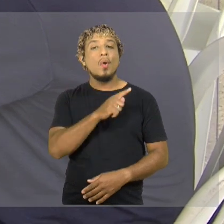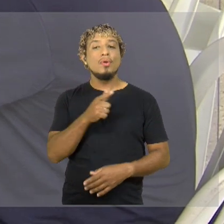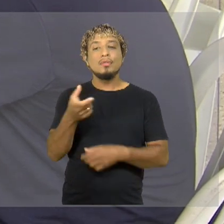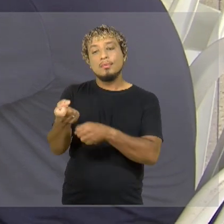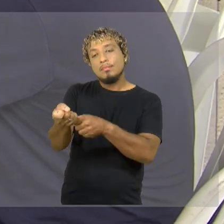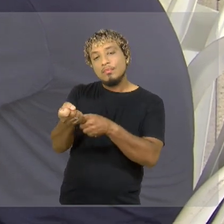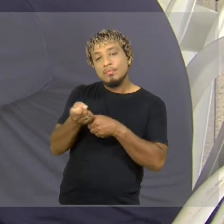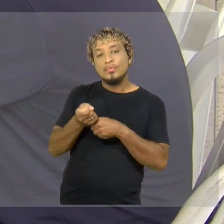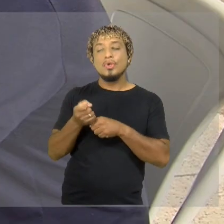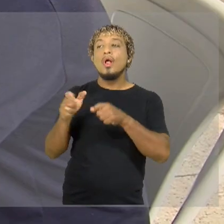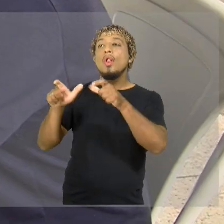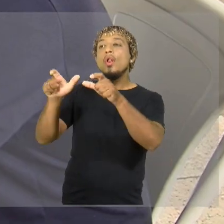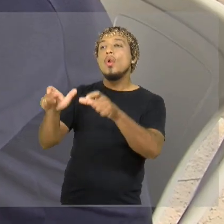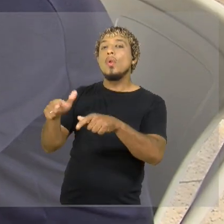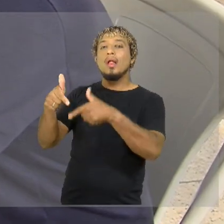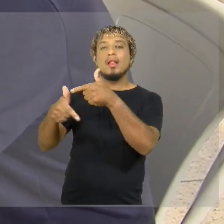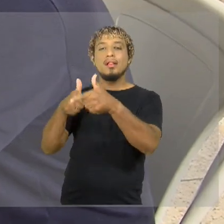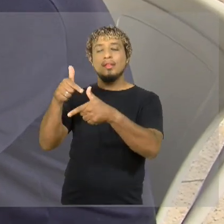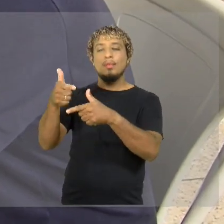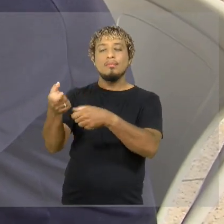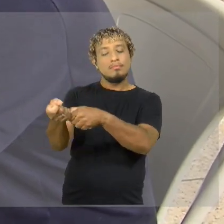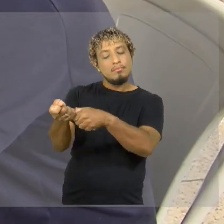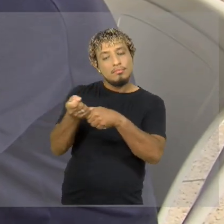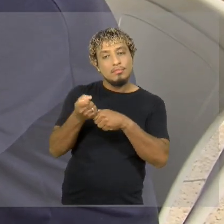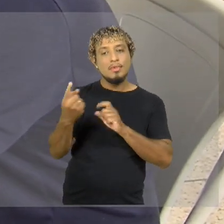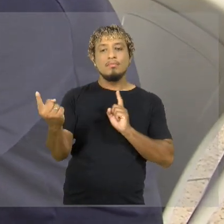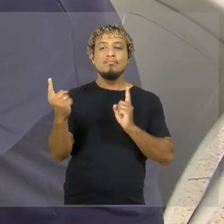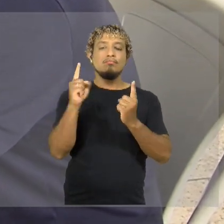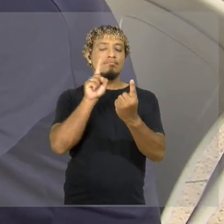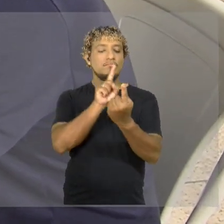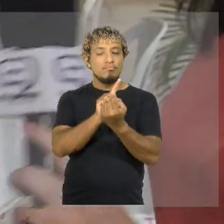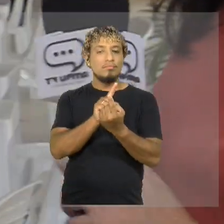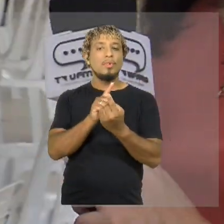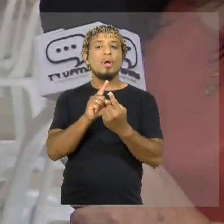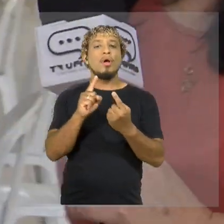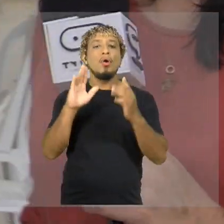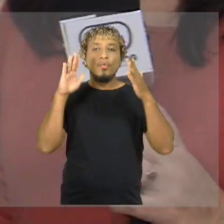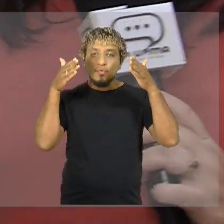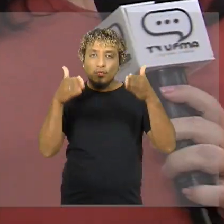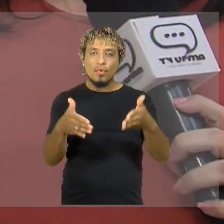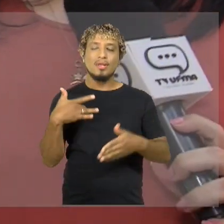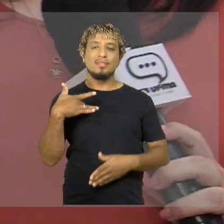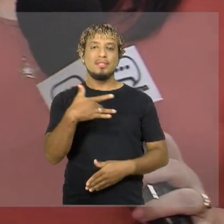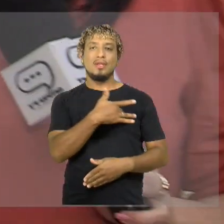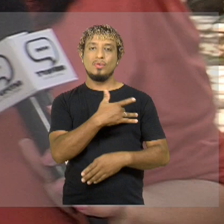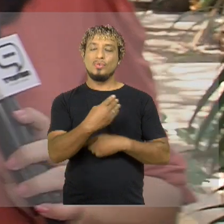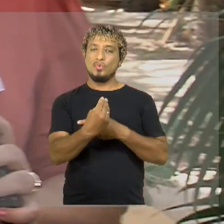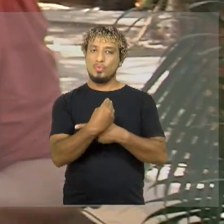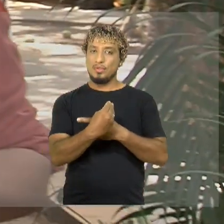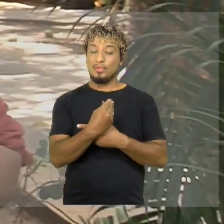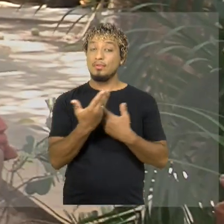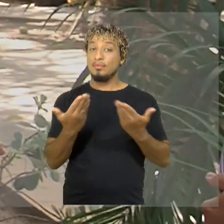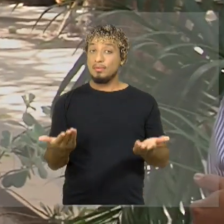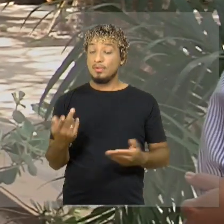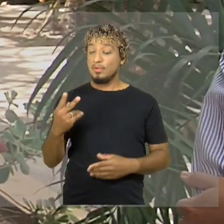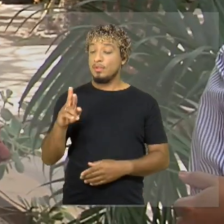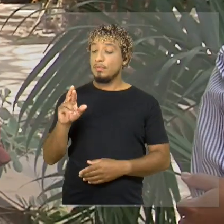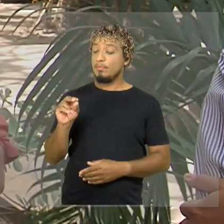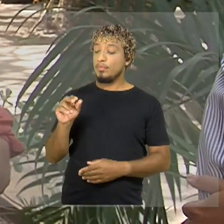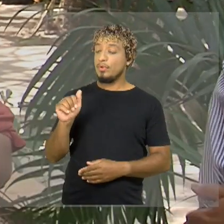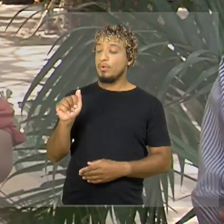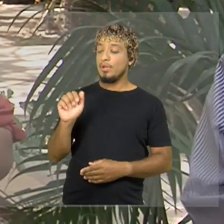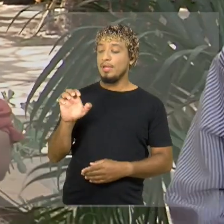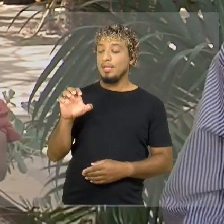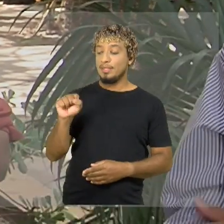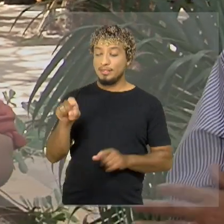servidor um pouquinho do seu local de trabalho, para ele focar no cuidado à saúde. Obrigada. Lembrando que a ProAis e a ProGEP